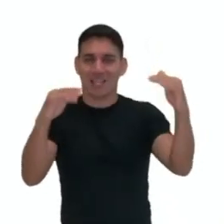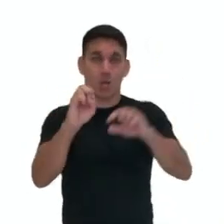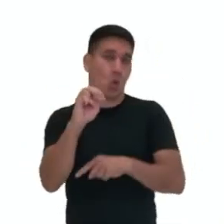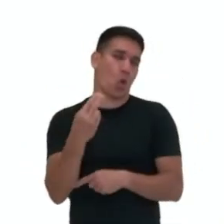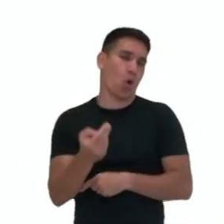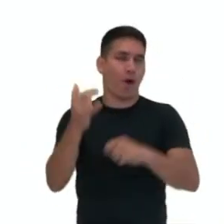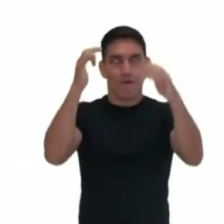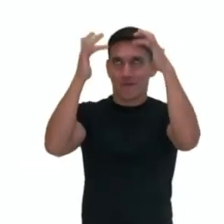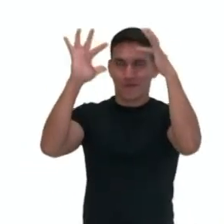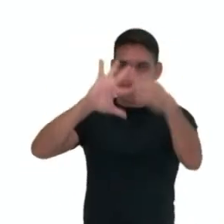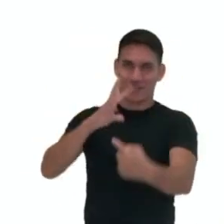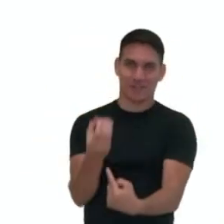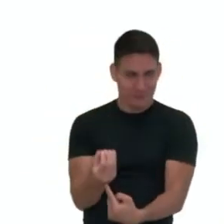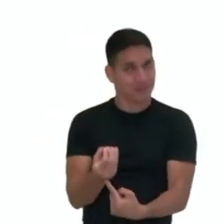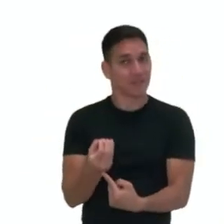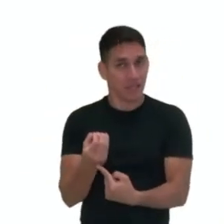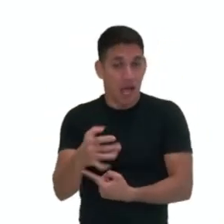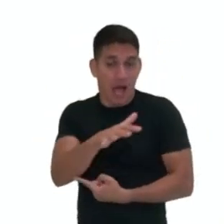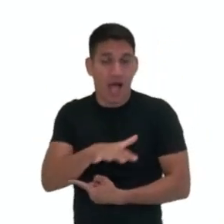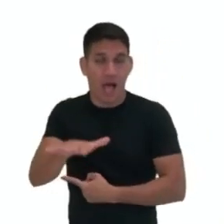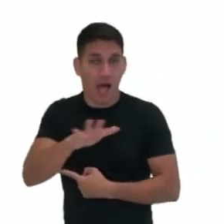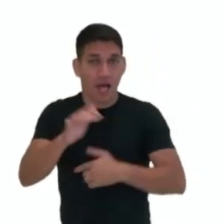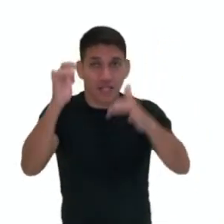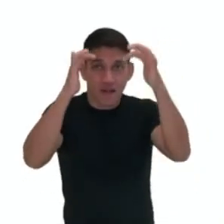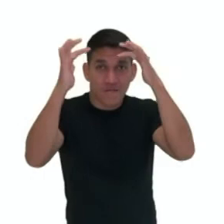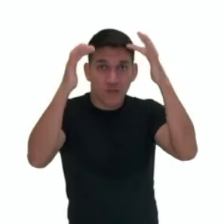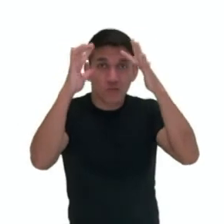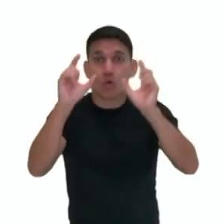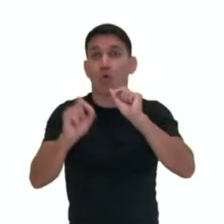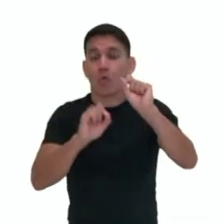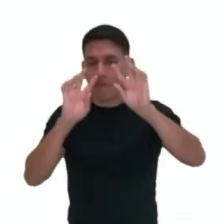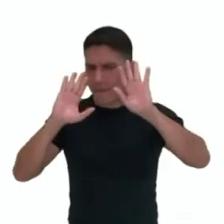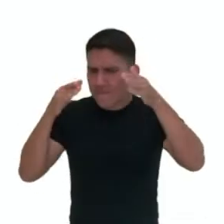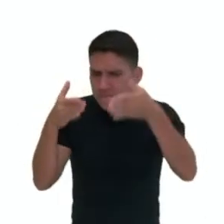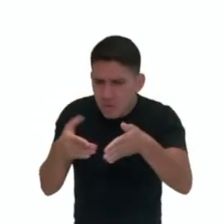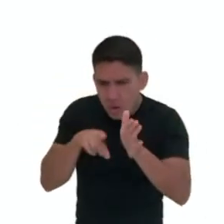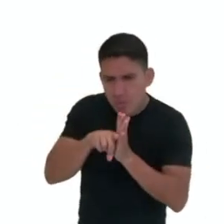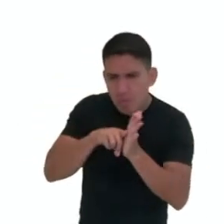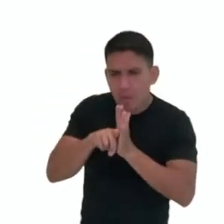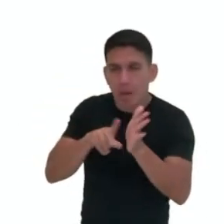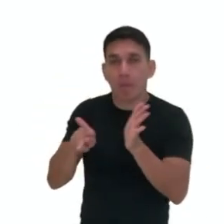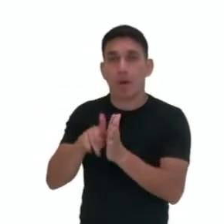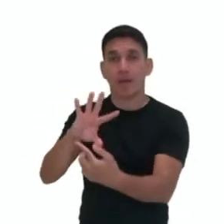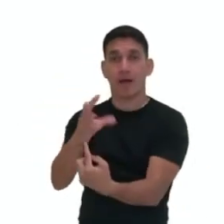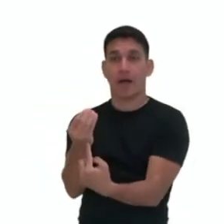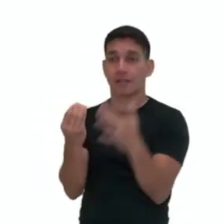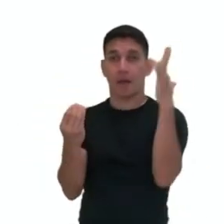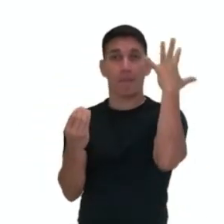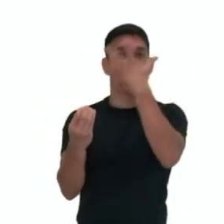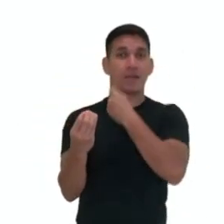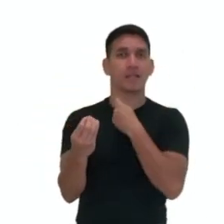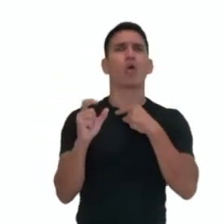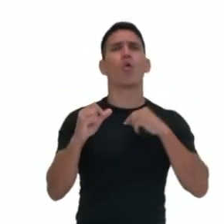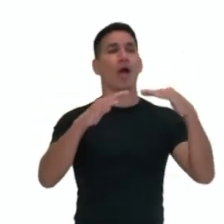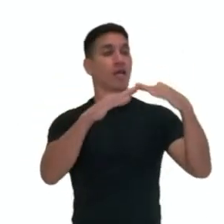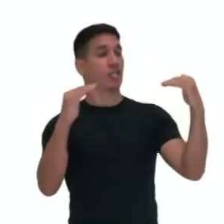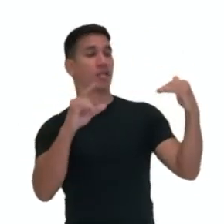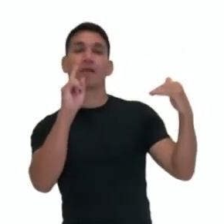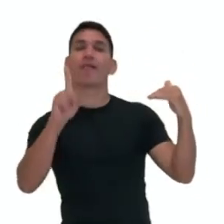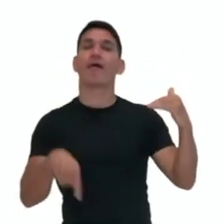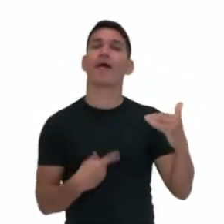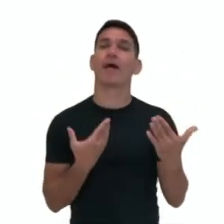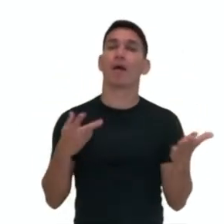filosofia da arte, como uma área de filosofia que se ocupa da arte da beleza. A estética significa